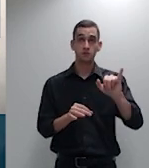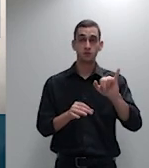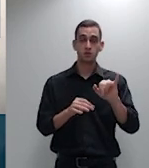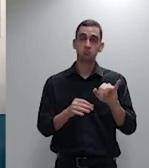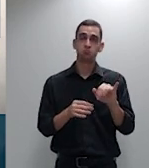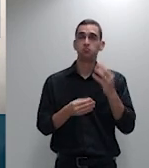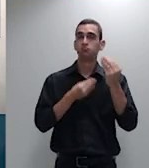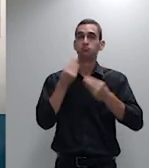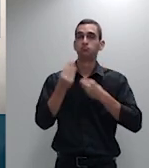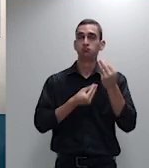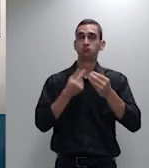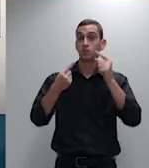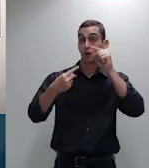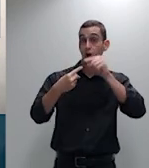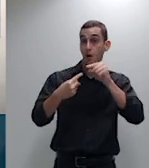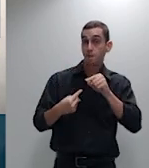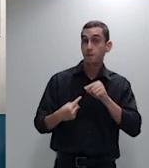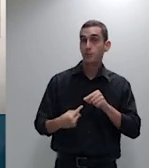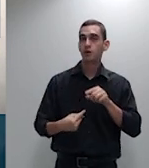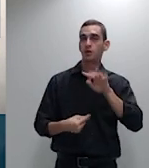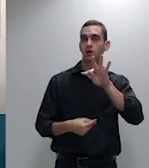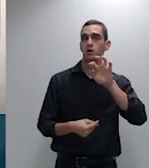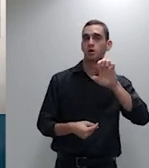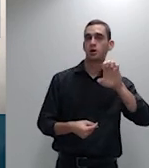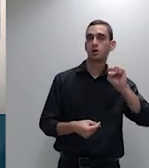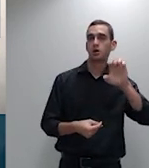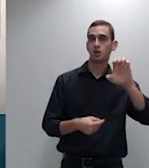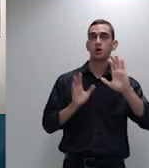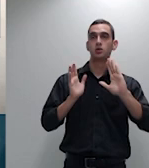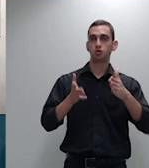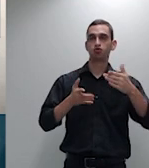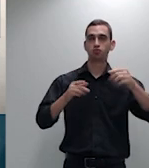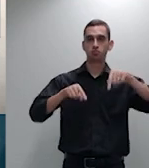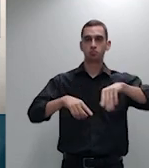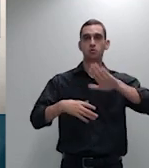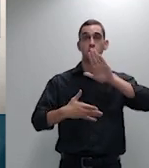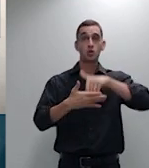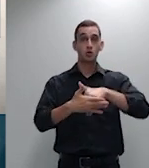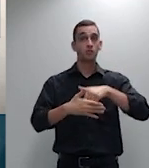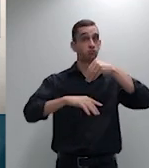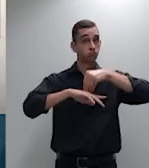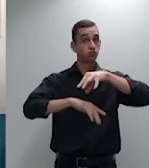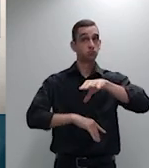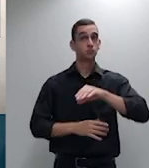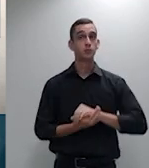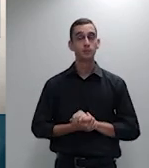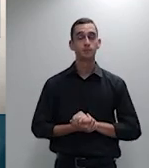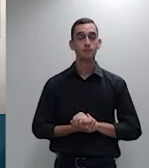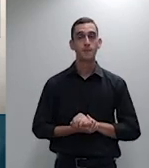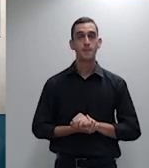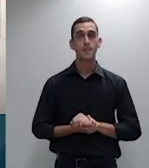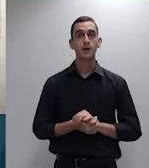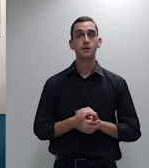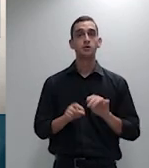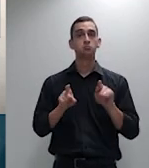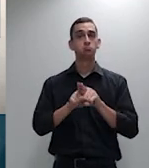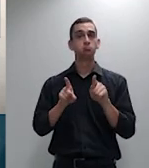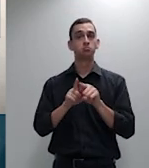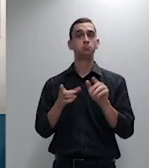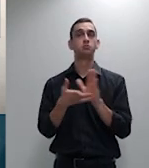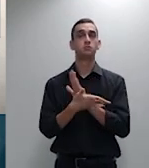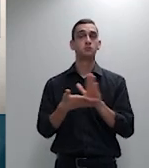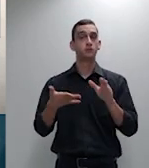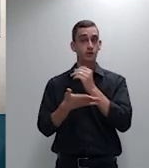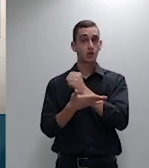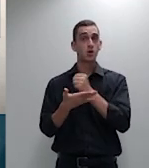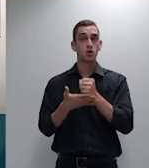propostas neste voto e nesse passo observe-se que a contratação de atuário é custo